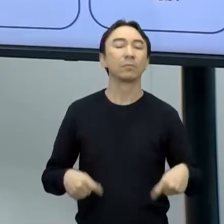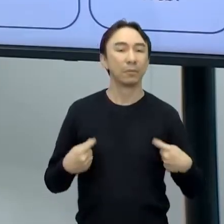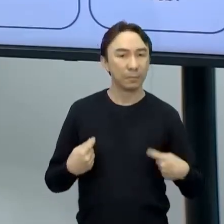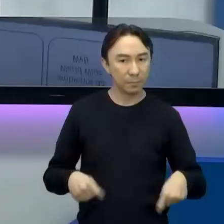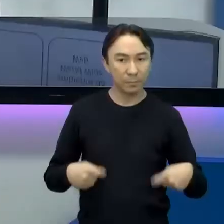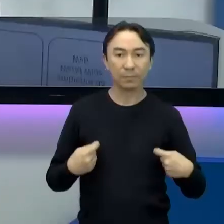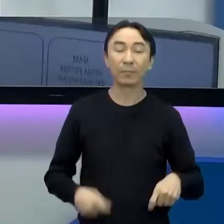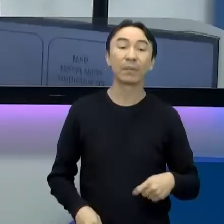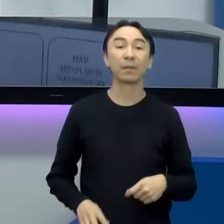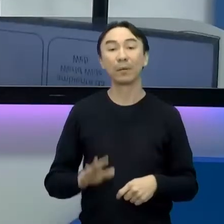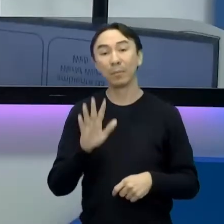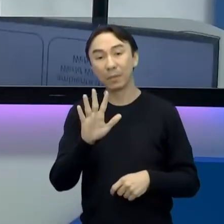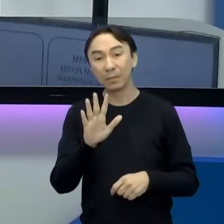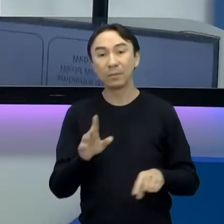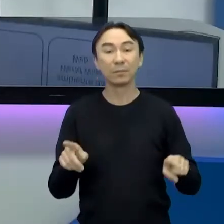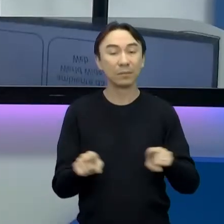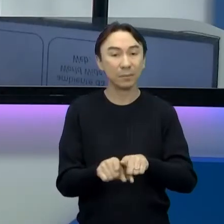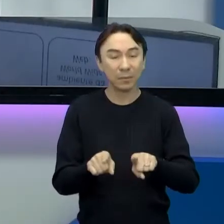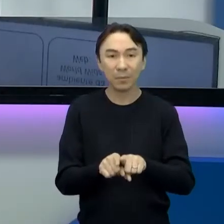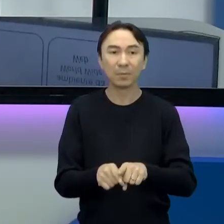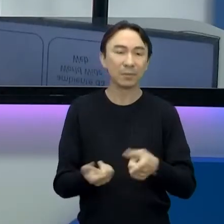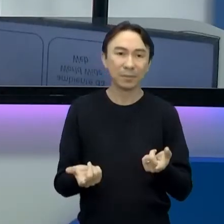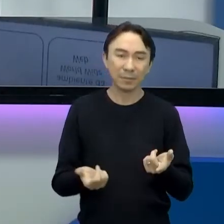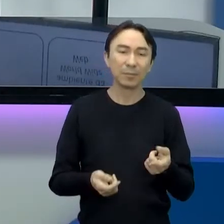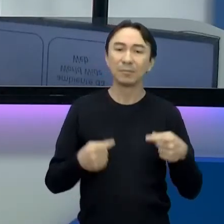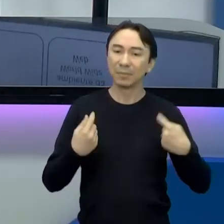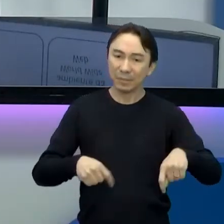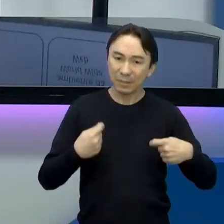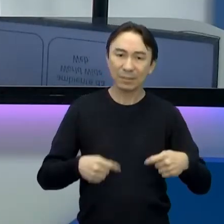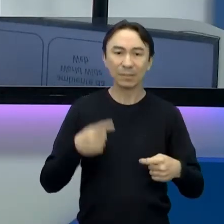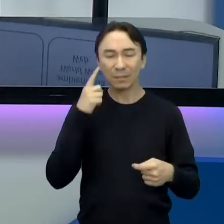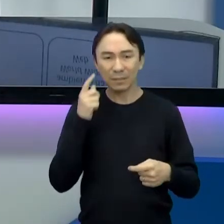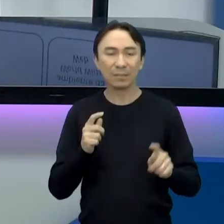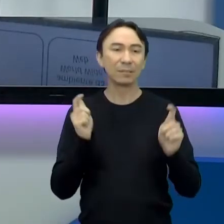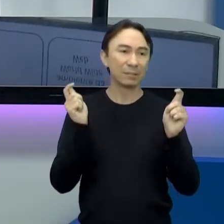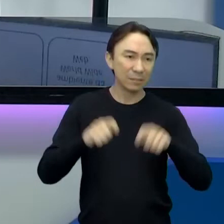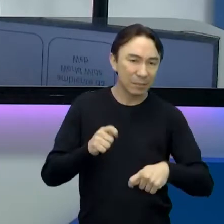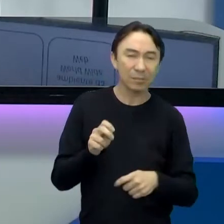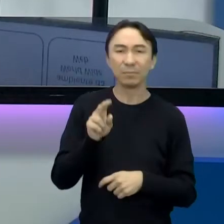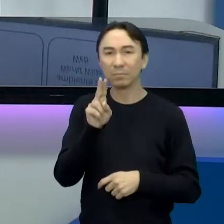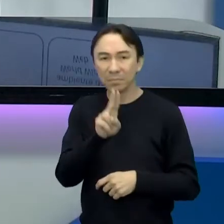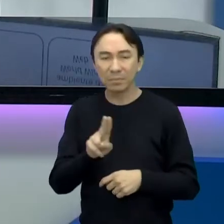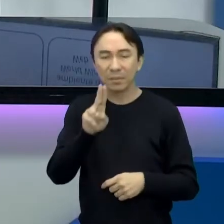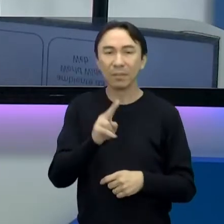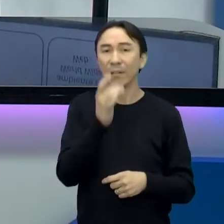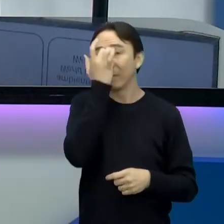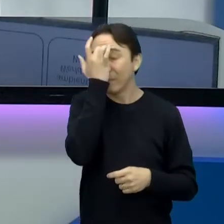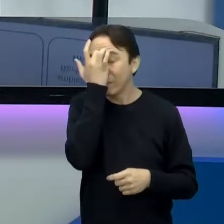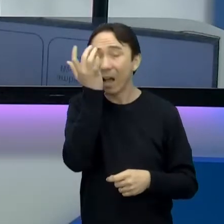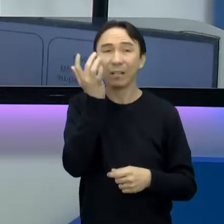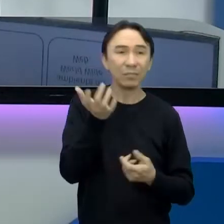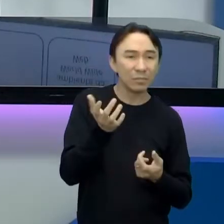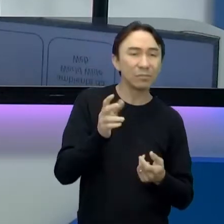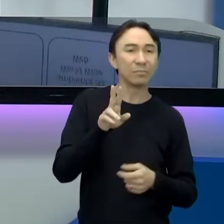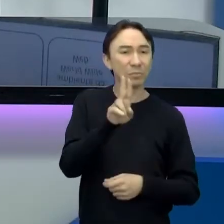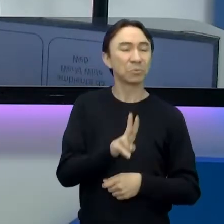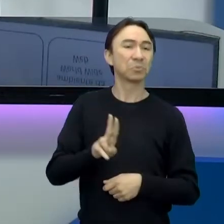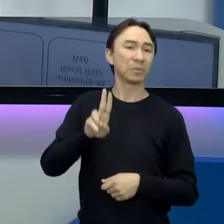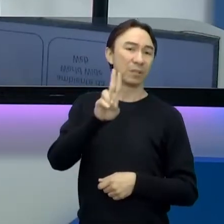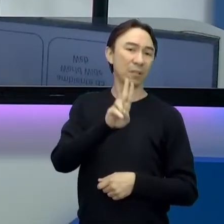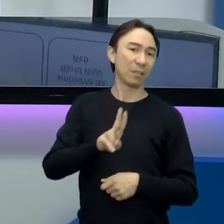ele tem que ser funcional. Não adianta nada ter um negócio que não é auto-explicativo, um negócio que não é fácil de